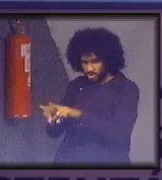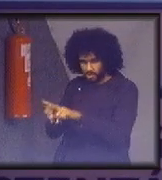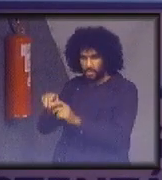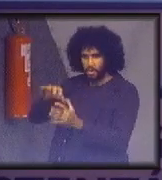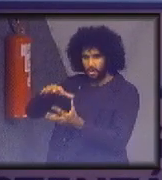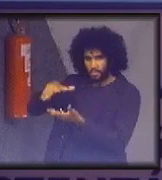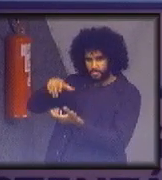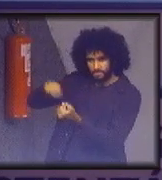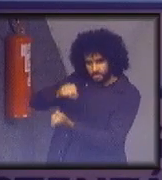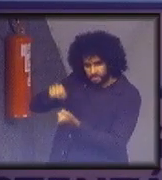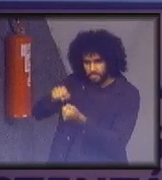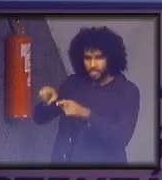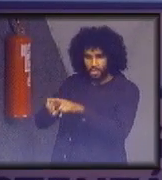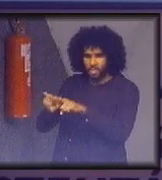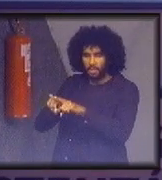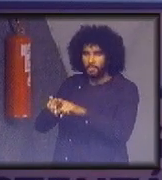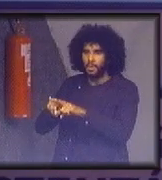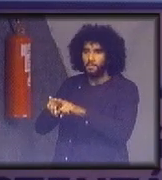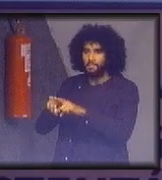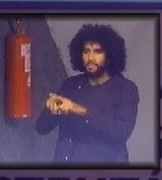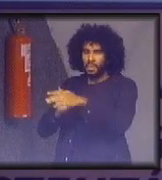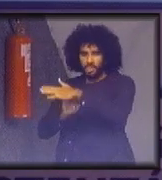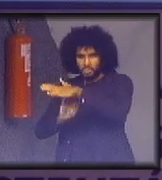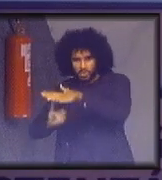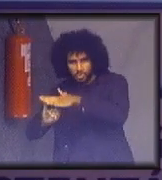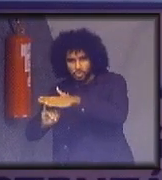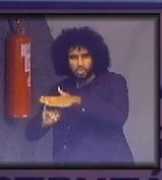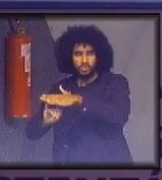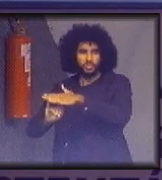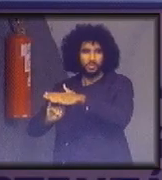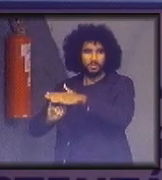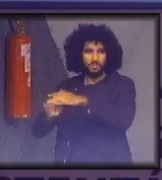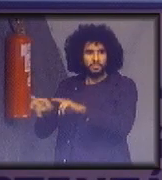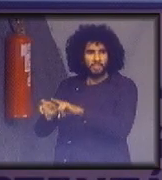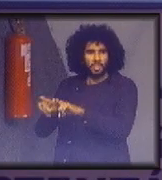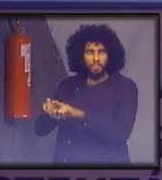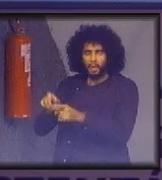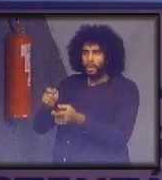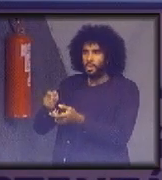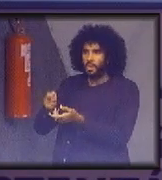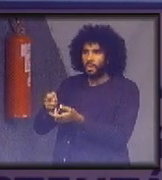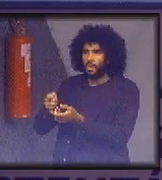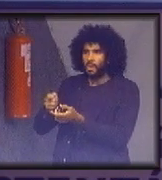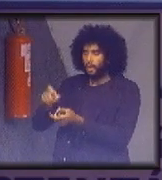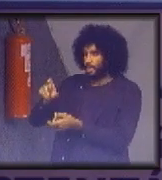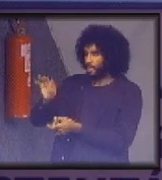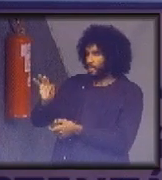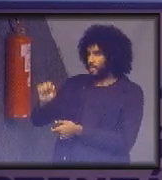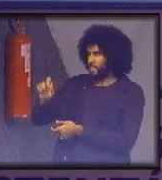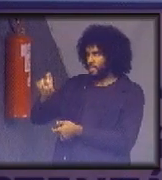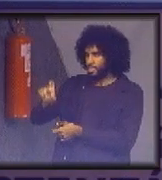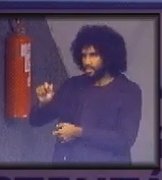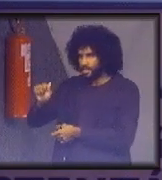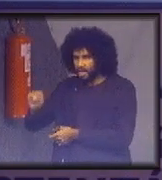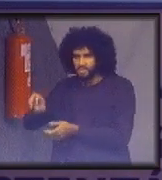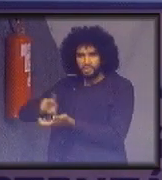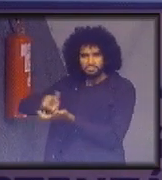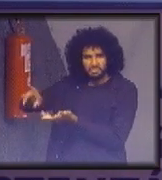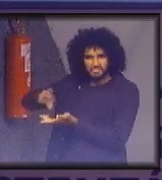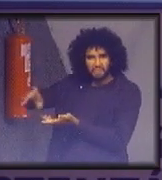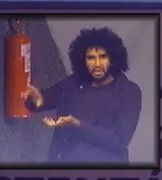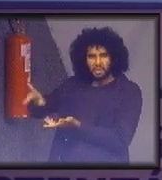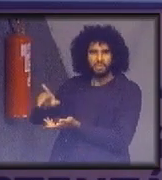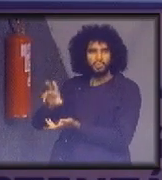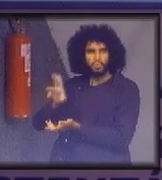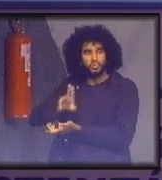infraestrutura até prover taxação diferenciada para produtos mais sustentáveis, para produtos feitos com materiais